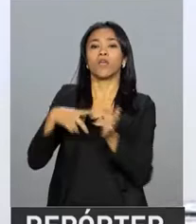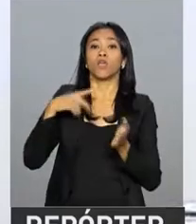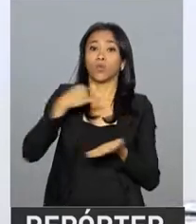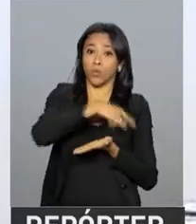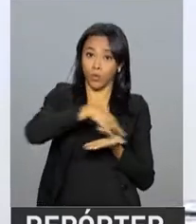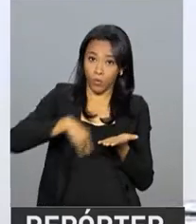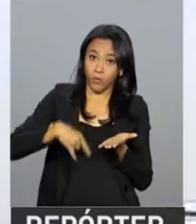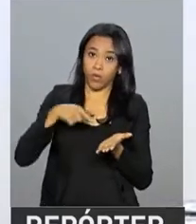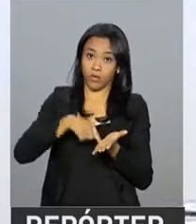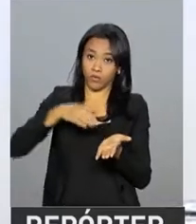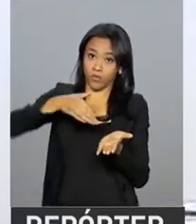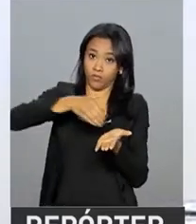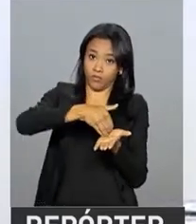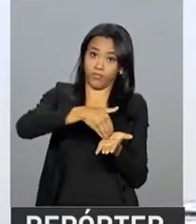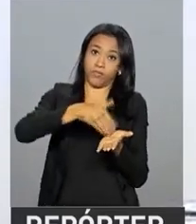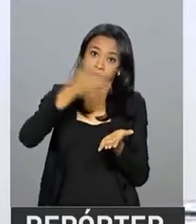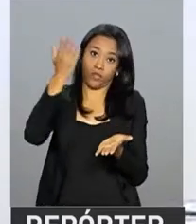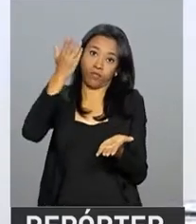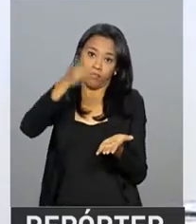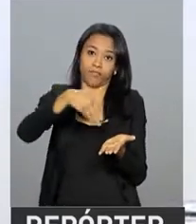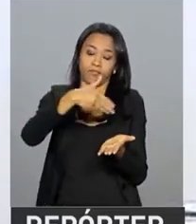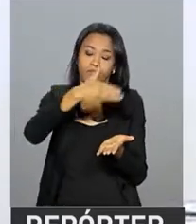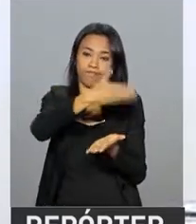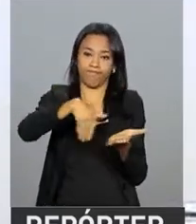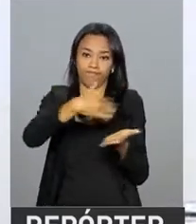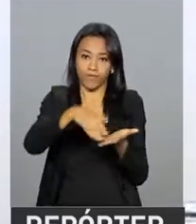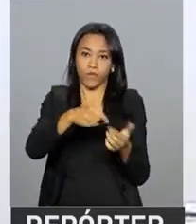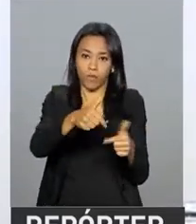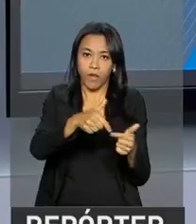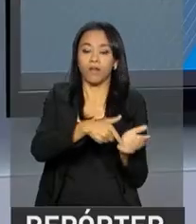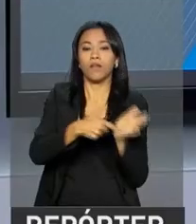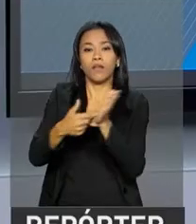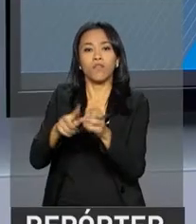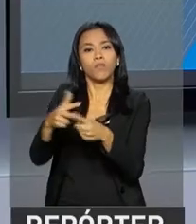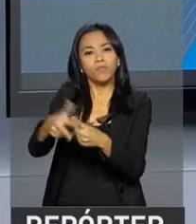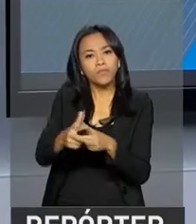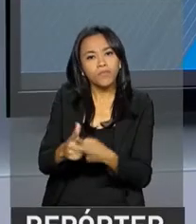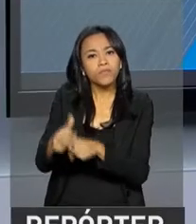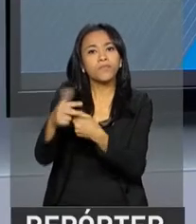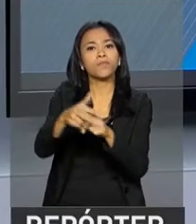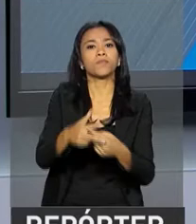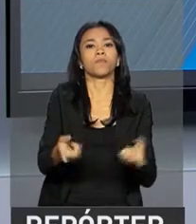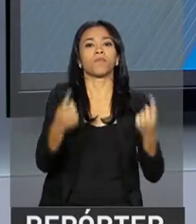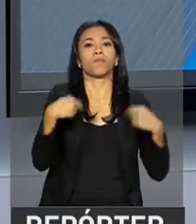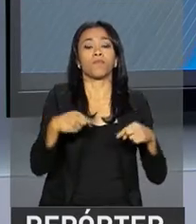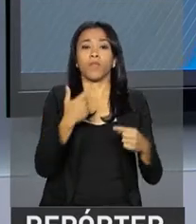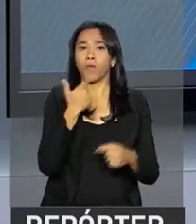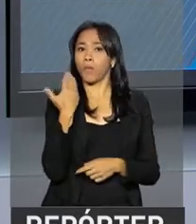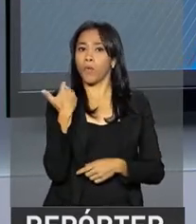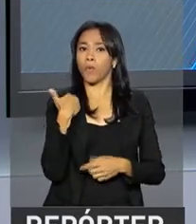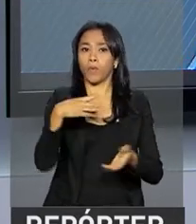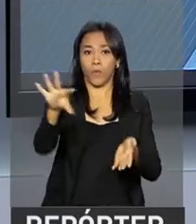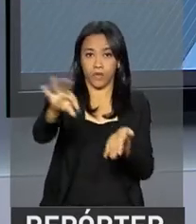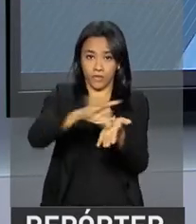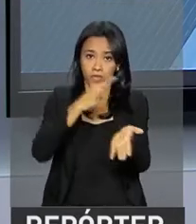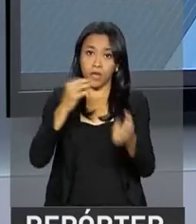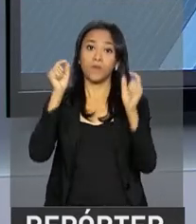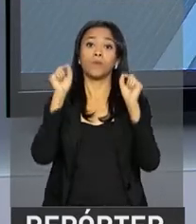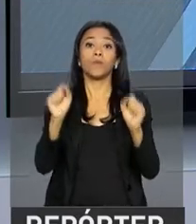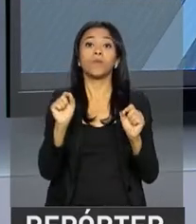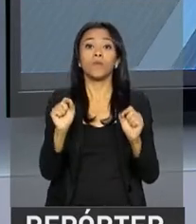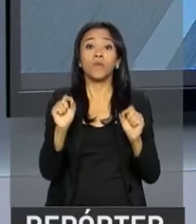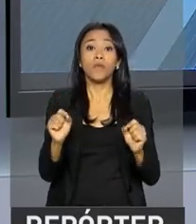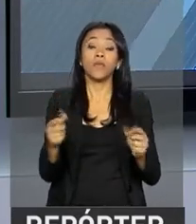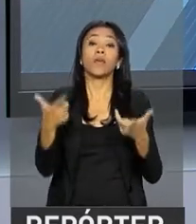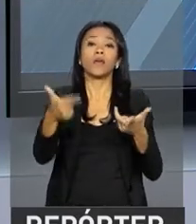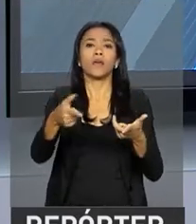trabalho, e nós fizemos os acertos cadastrais. E foi assinado, agora há pouco, em São Paulo, o protocolo de